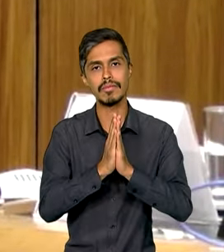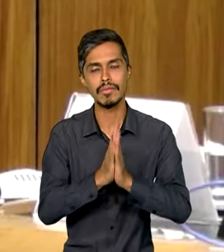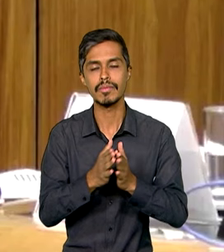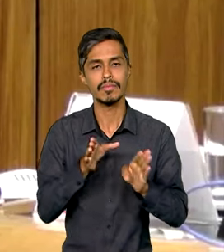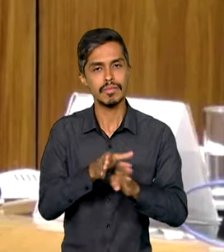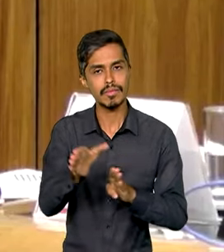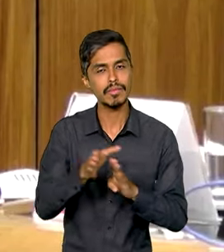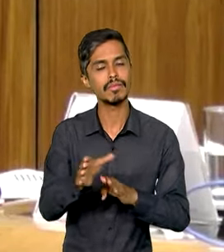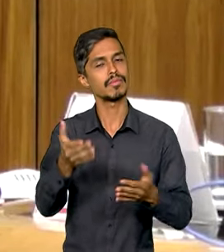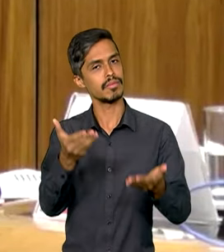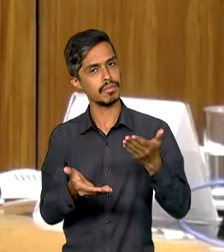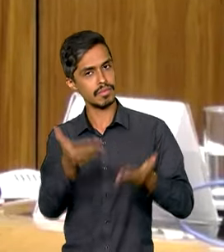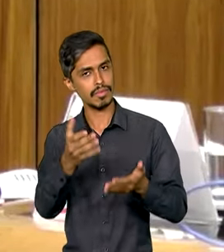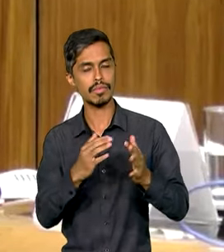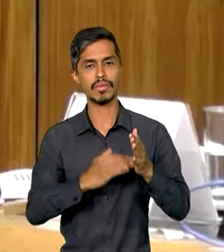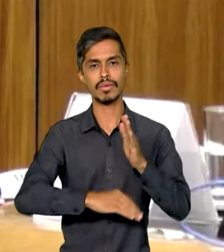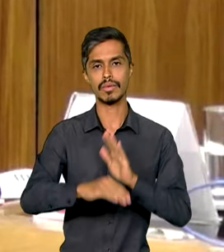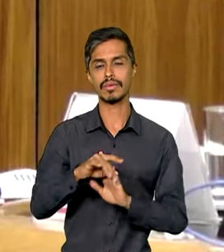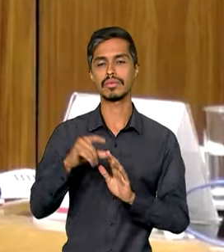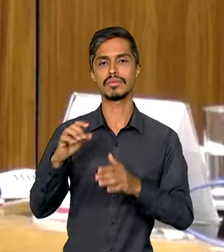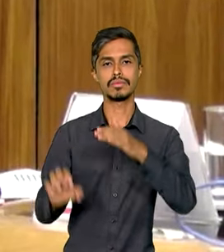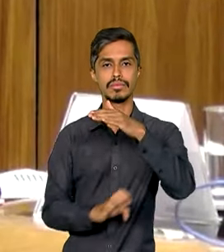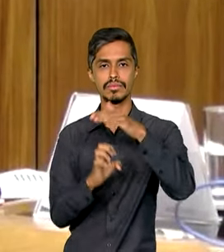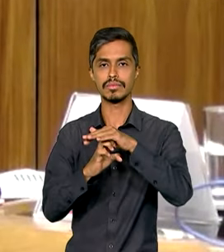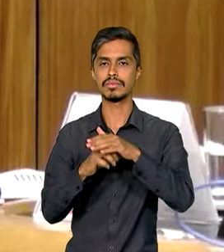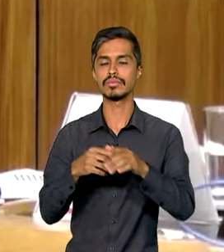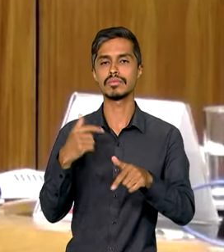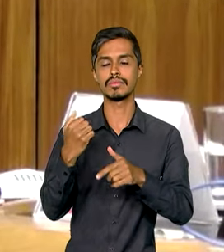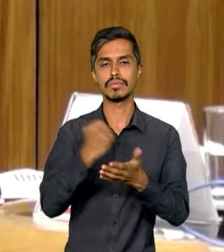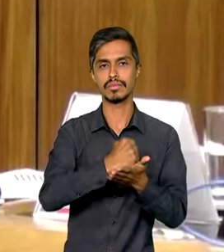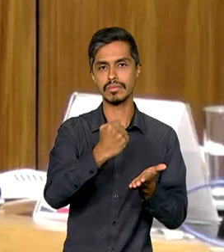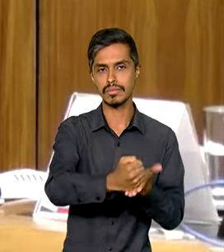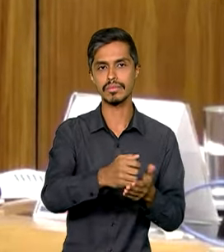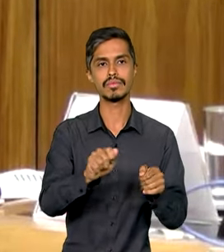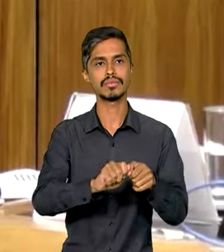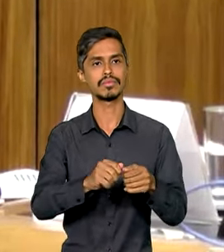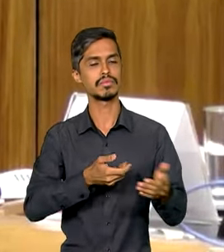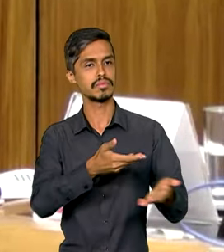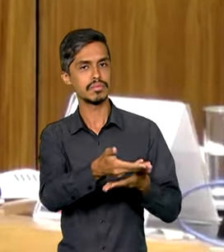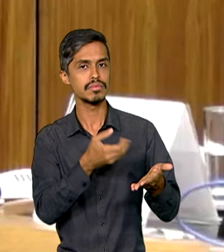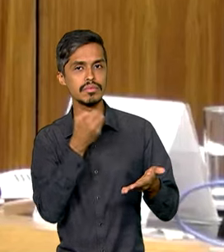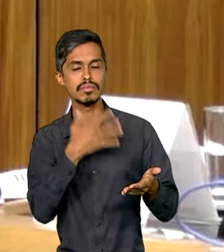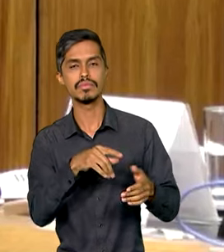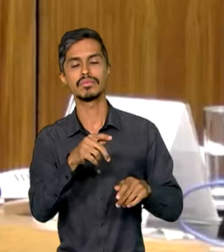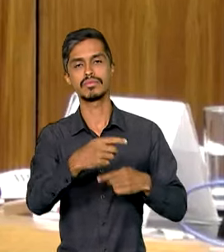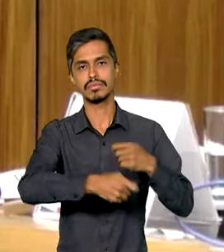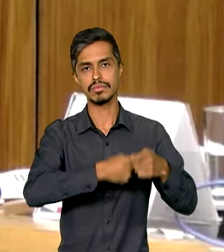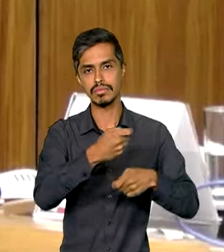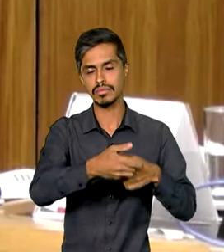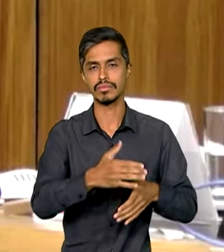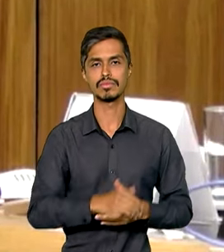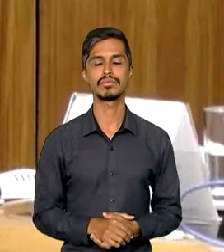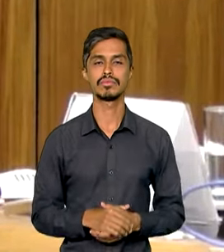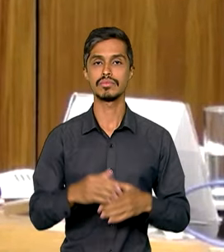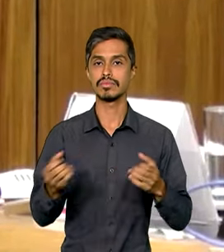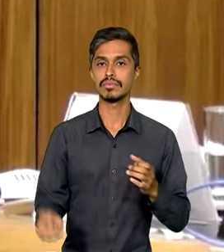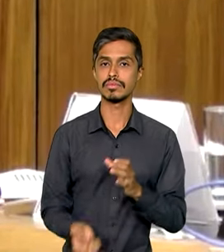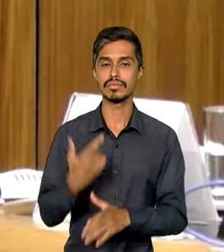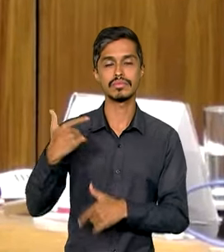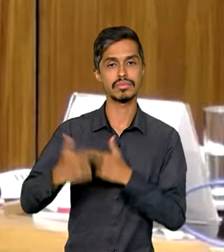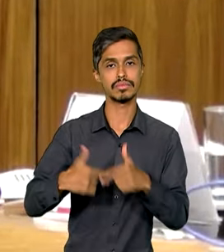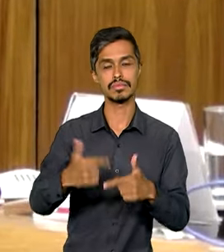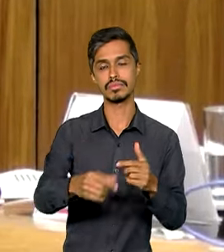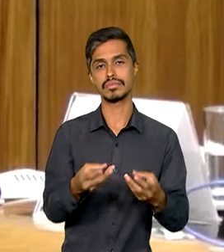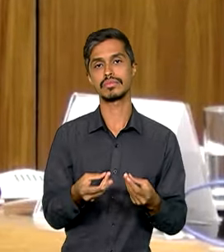orientando, ponderando a todos os empregadores para cuidar das boas relações no mercado de trabalho, para gerar empregos